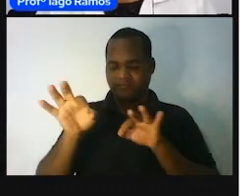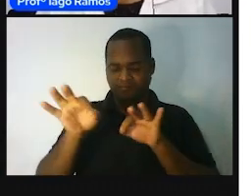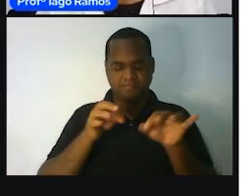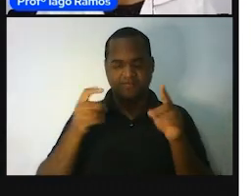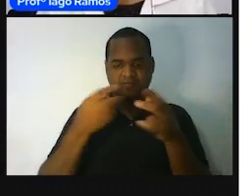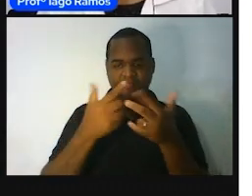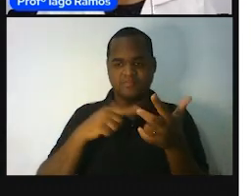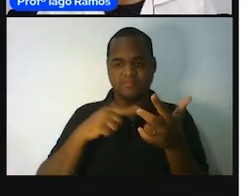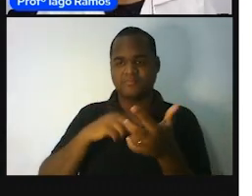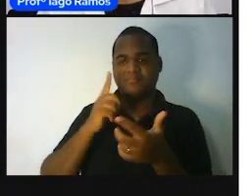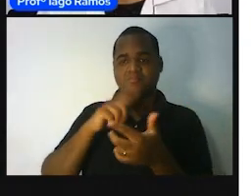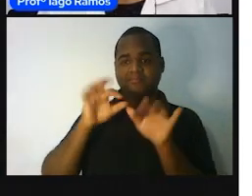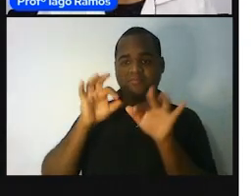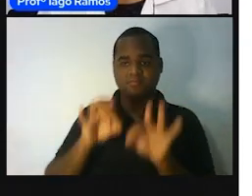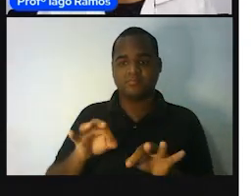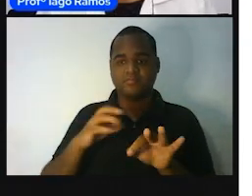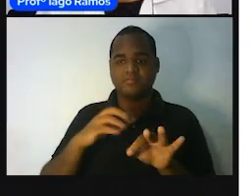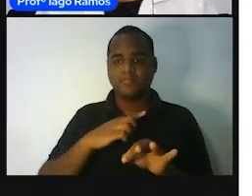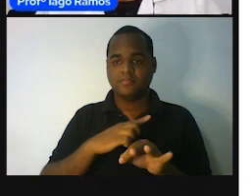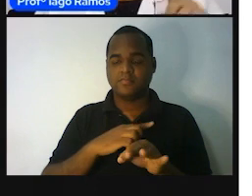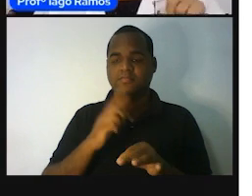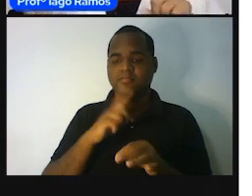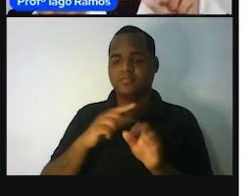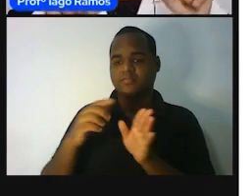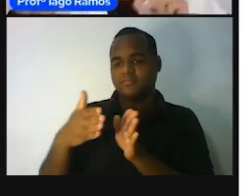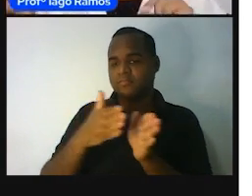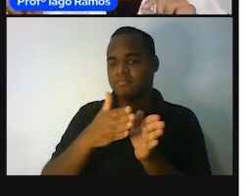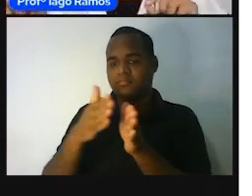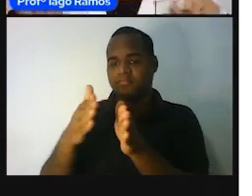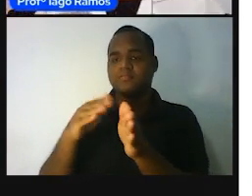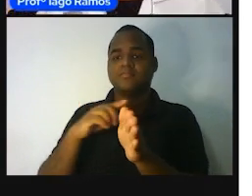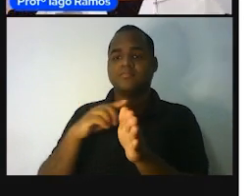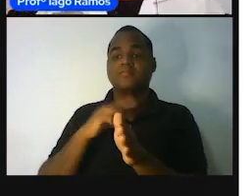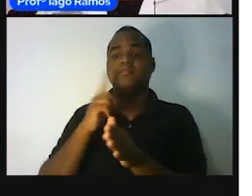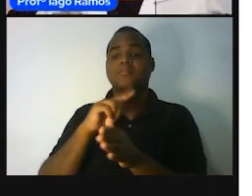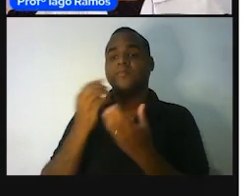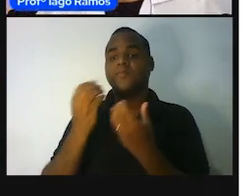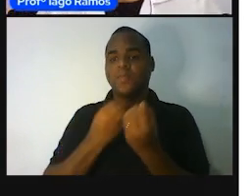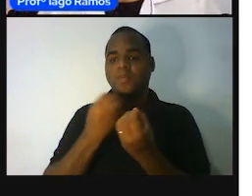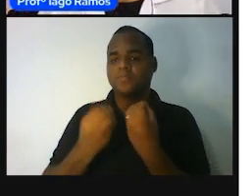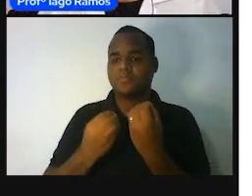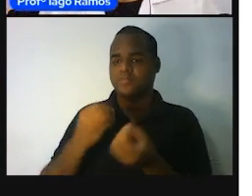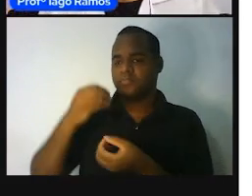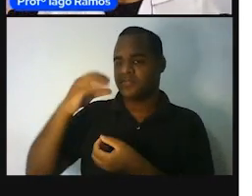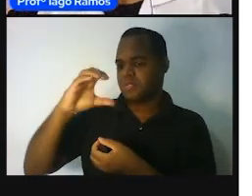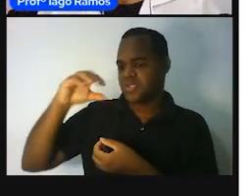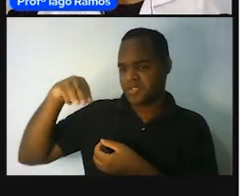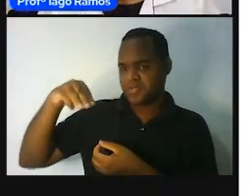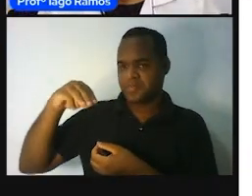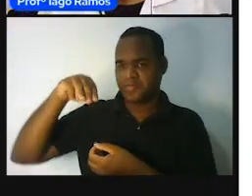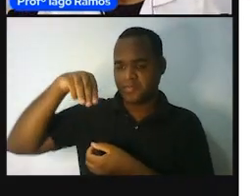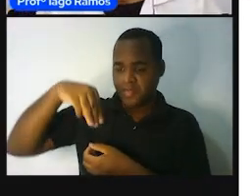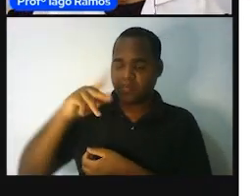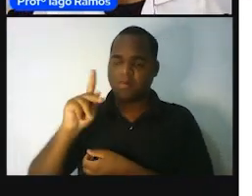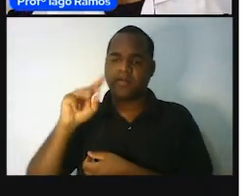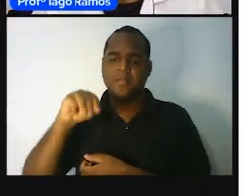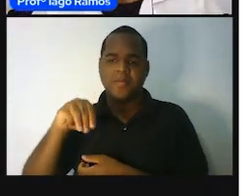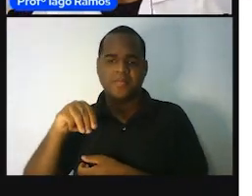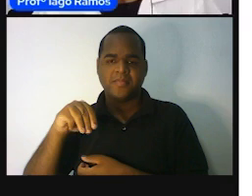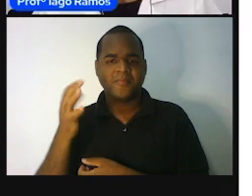uma estrada? Ó, centímetros, metro, ou quilômetro, né?